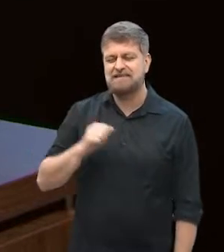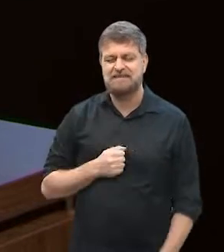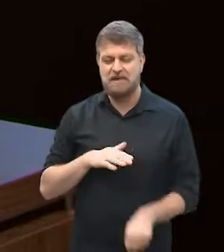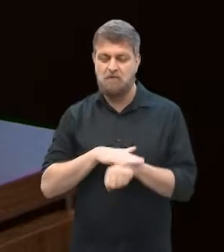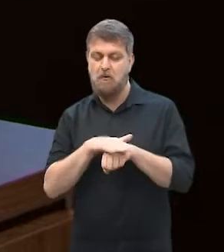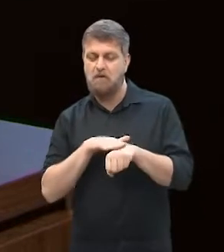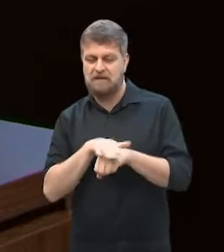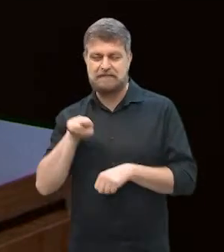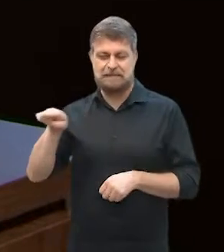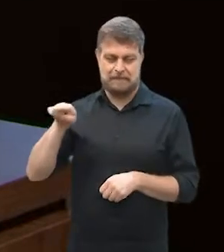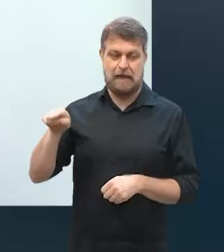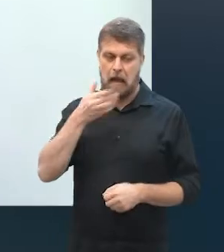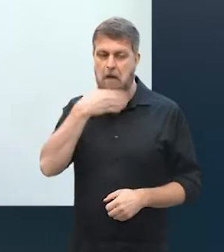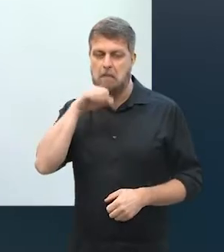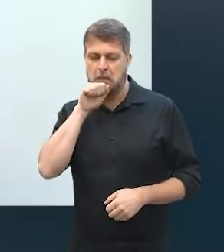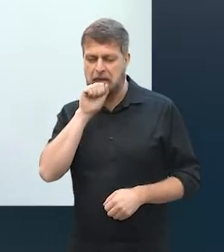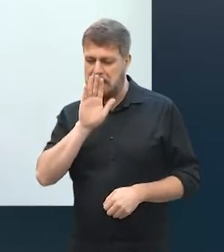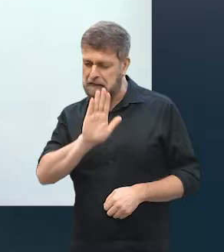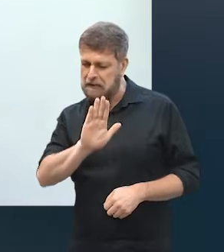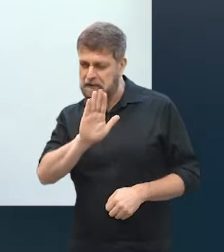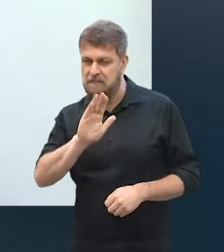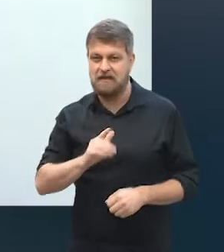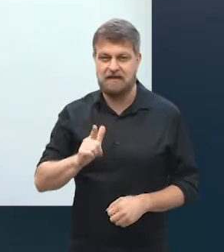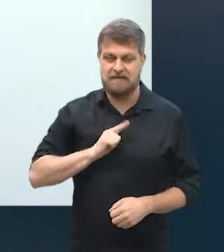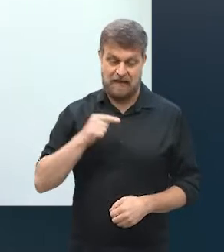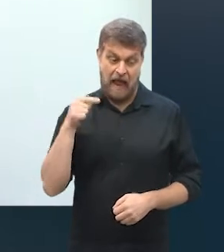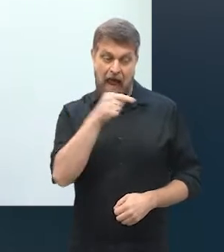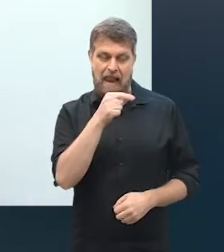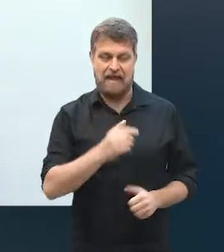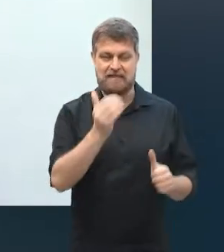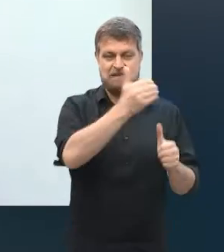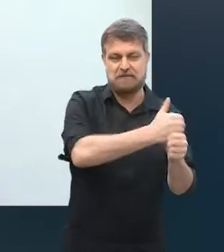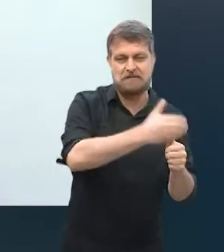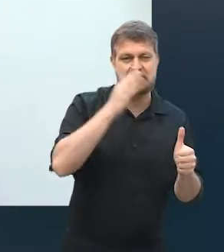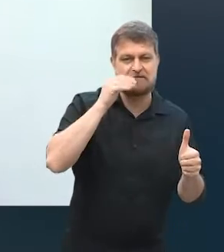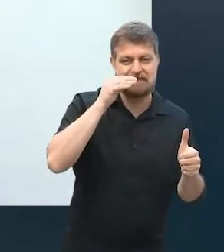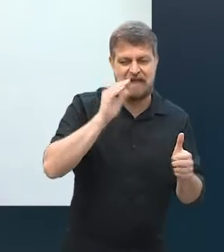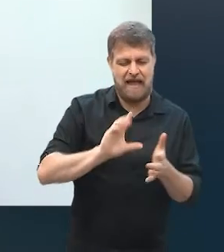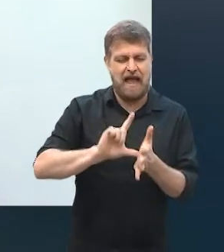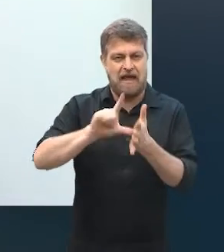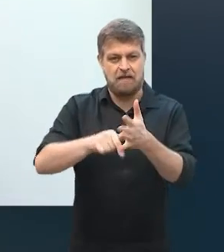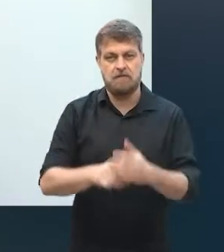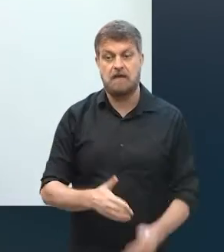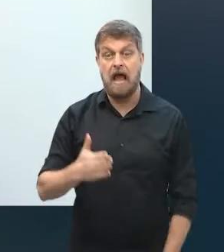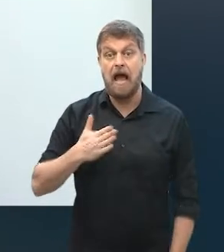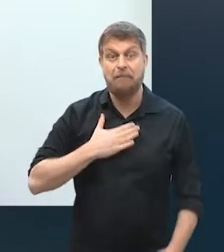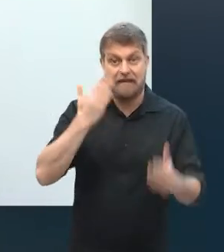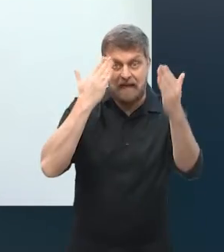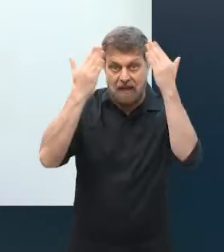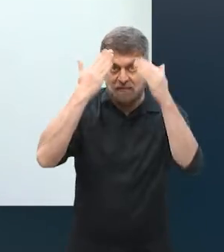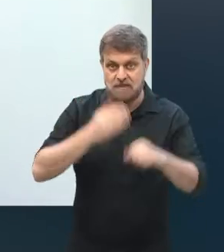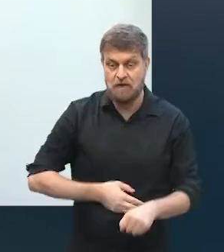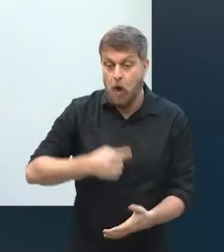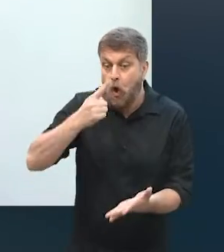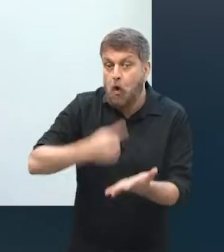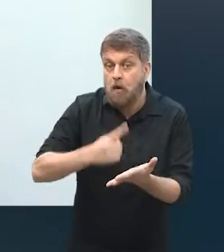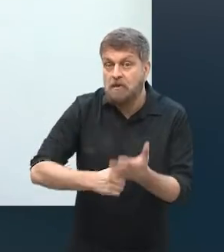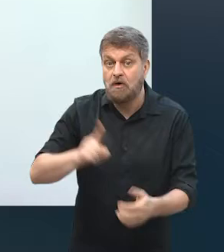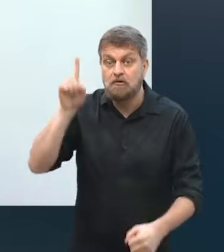vou, falava pra minha terapeuta, daqui seis meses eu vou, tô colocando alguém pra me substituir aqui, daqui a pouco eu vou. Ela falou assim, vamos pôr uma data.